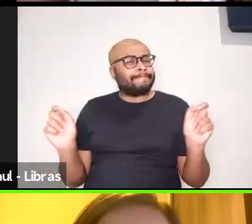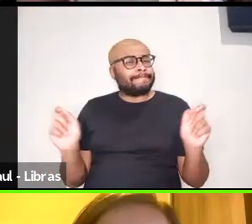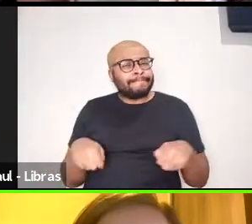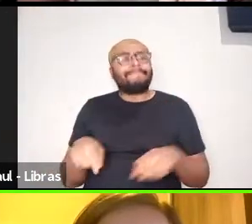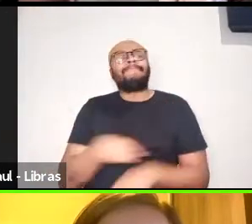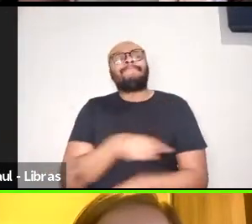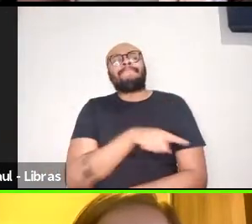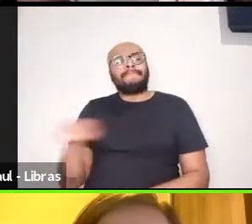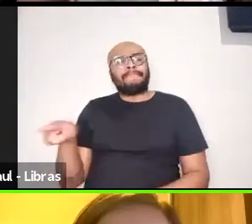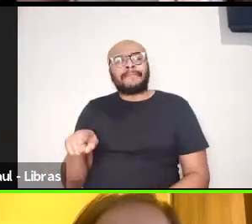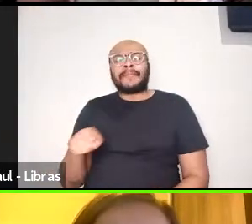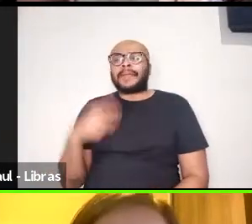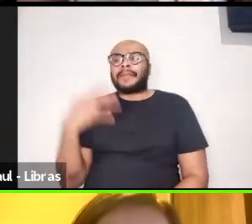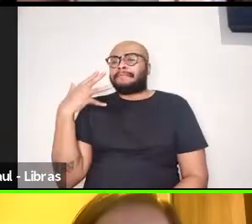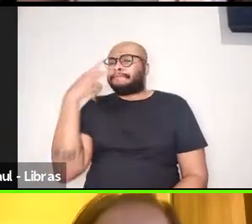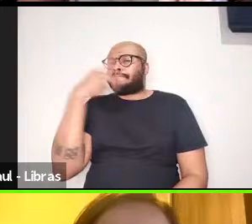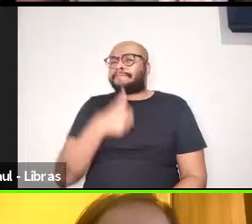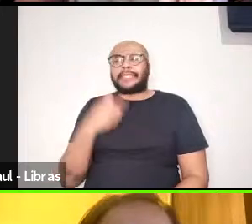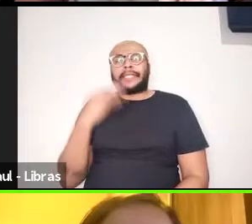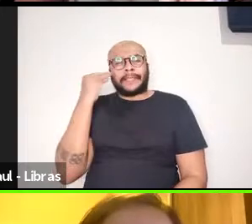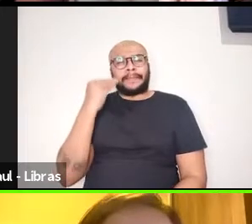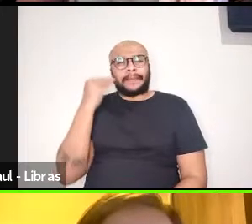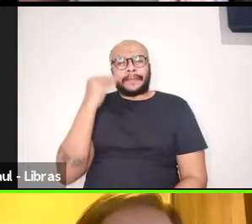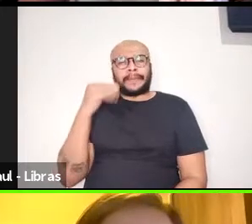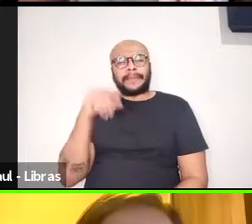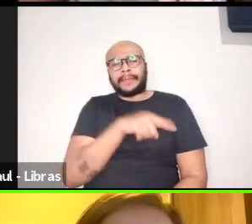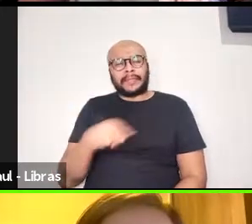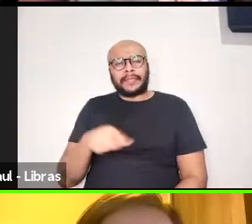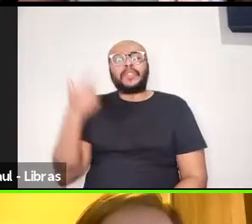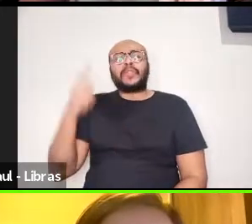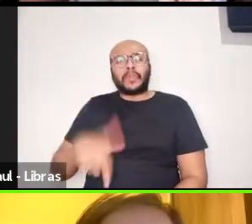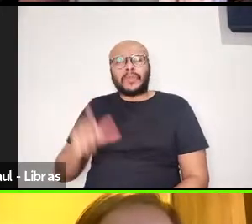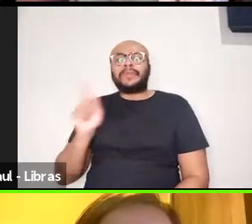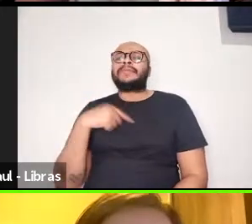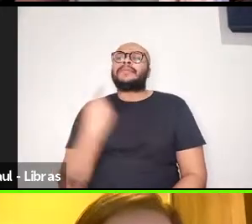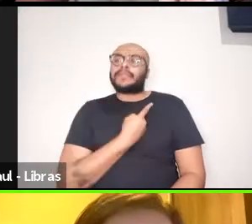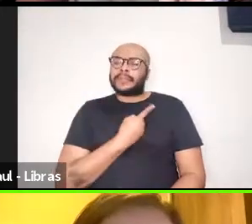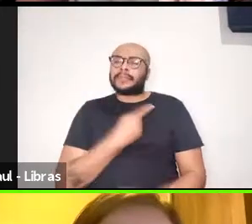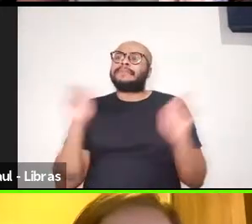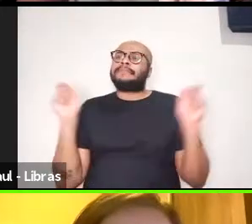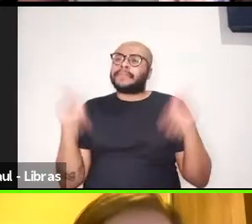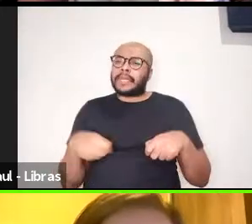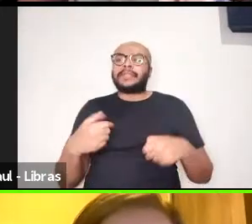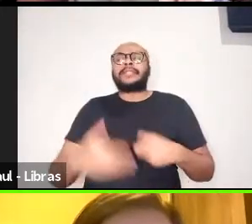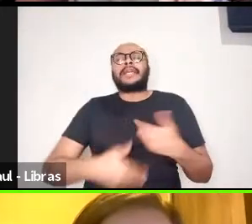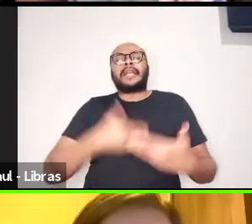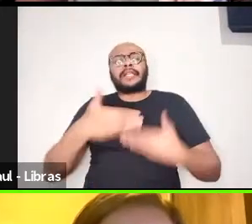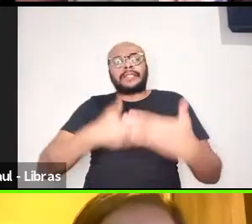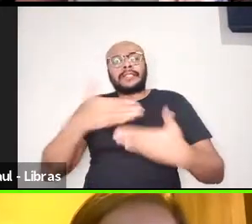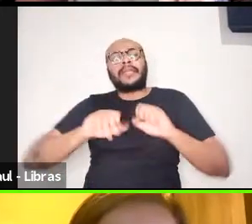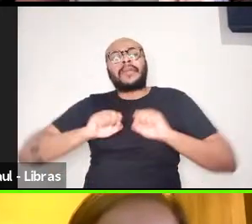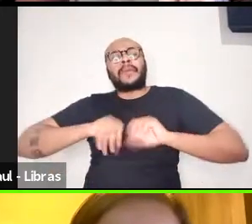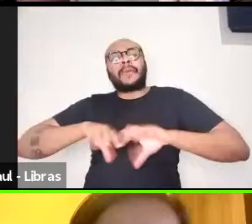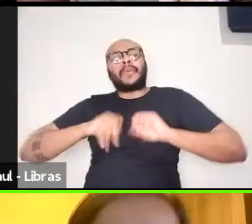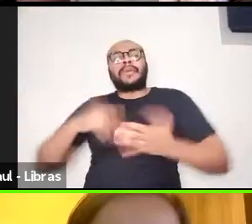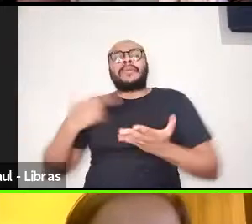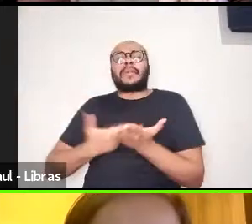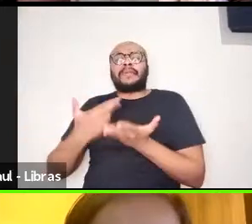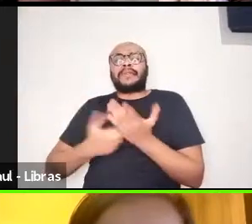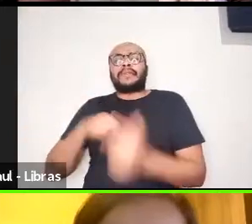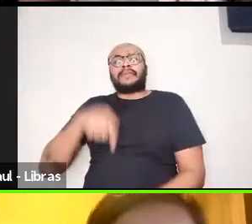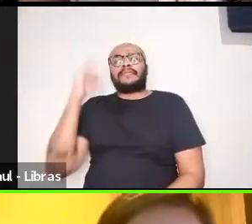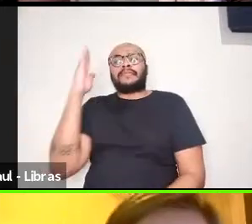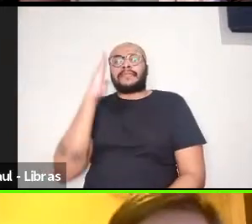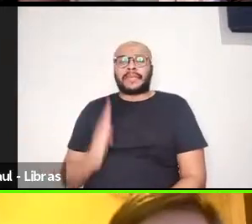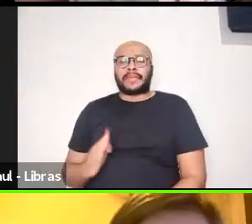uma bela experiência aí, mais uma vez, a gente conseguido consolidar a trajetória da Education Review no Brasil. Um grande